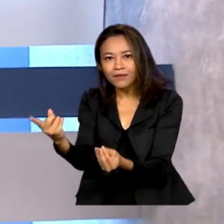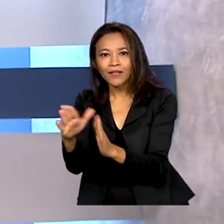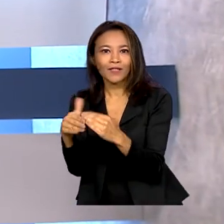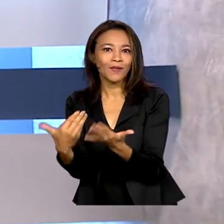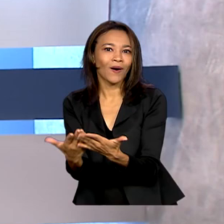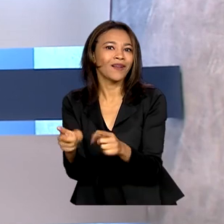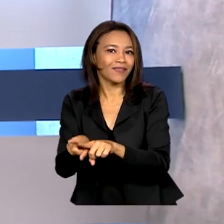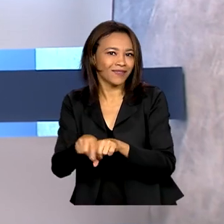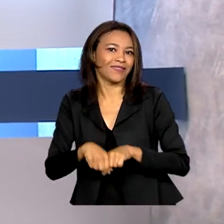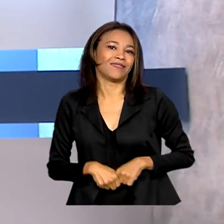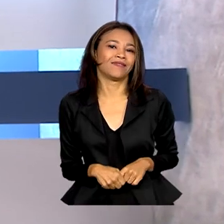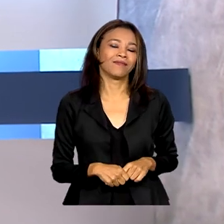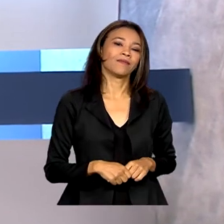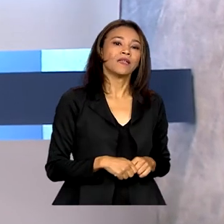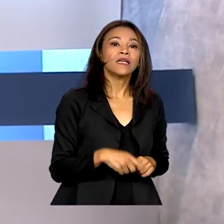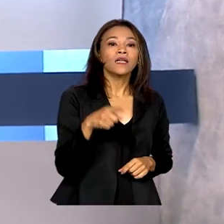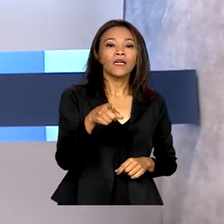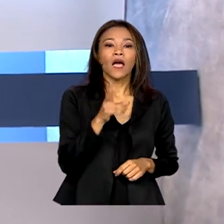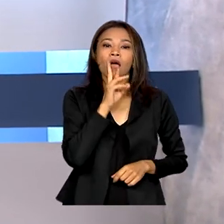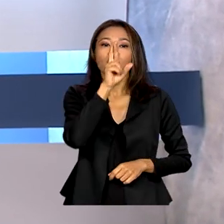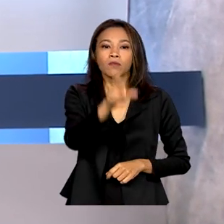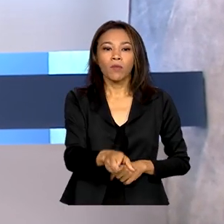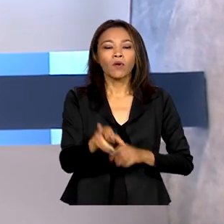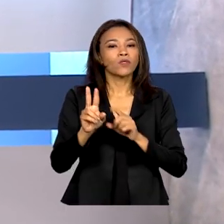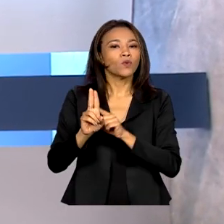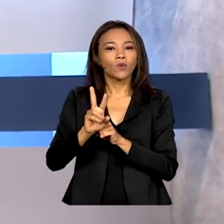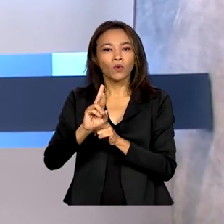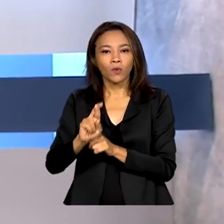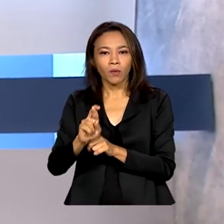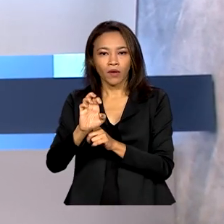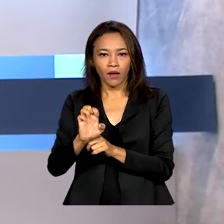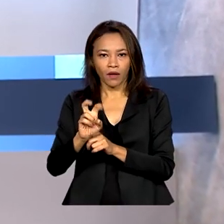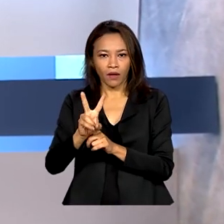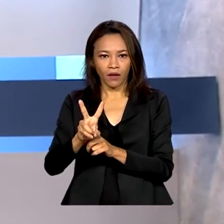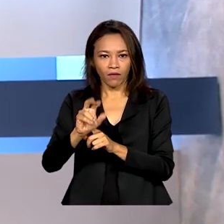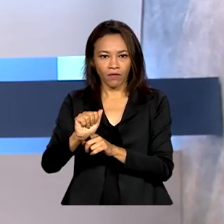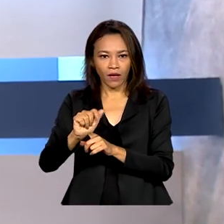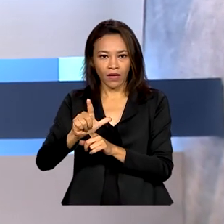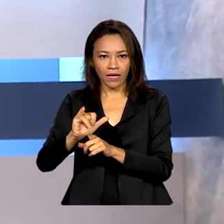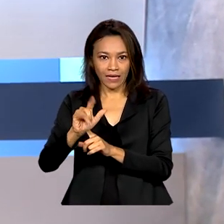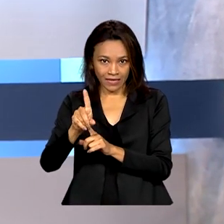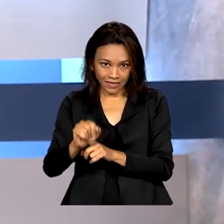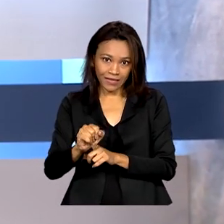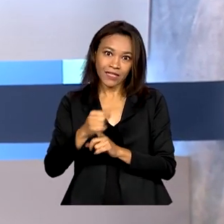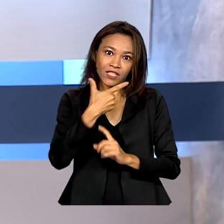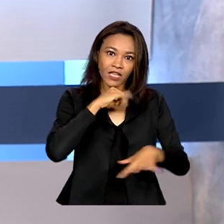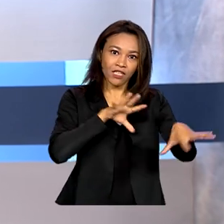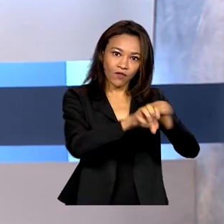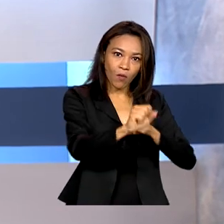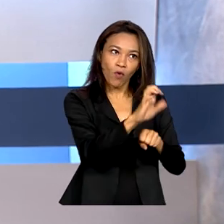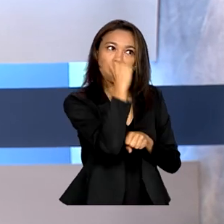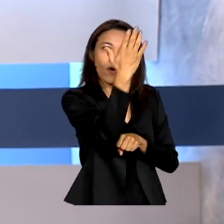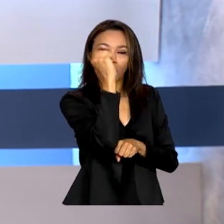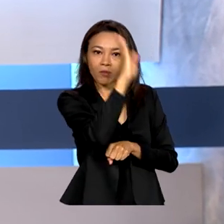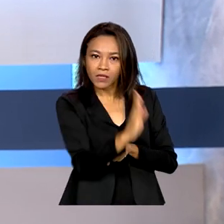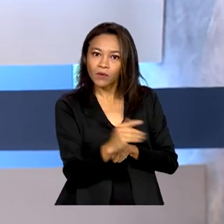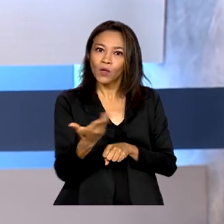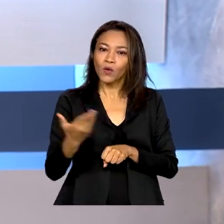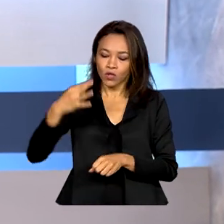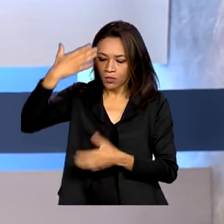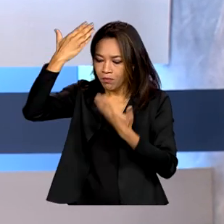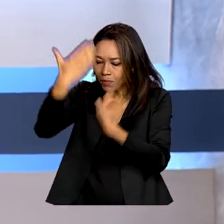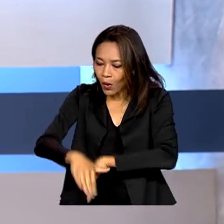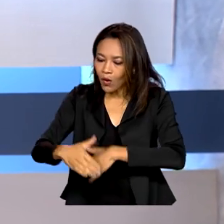E o resultado do Revalida, que reconhece diplomas de instituições estrangeiras, sai hoje. A partir de amanhã, os médicos